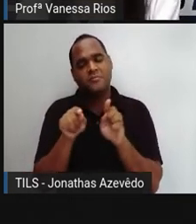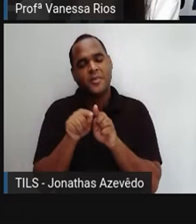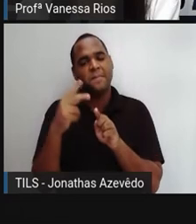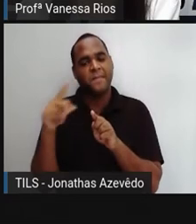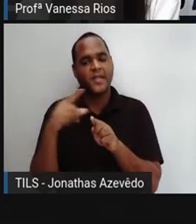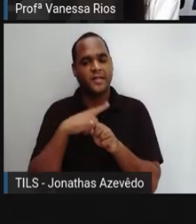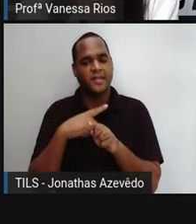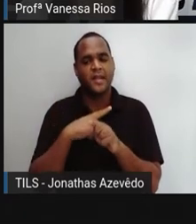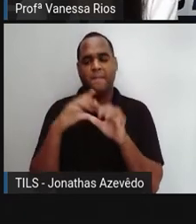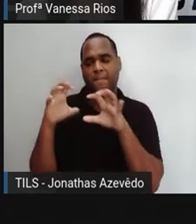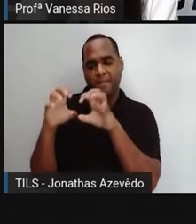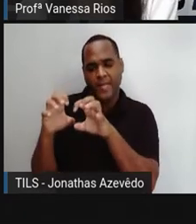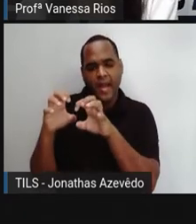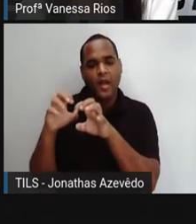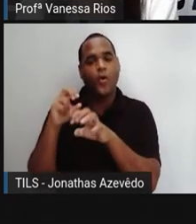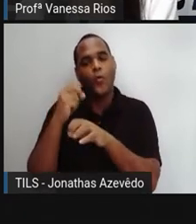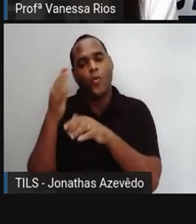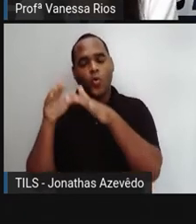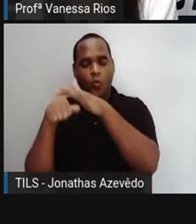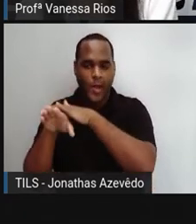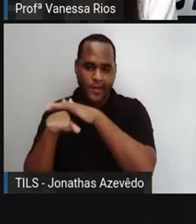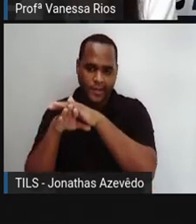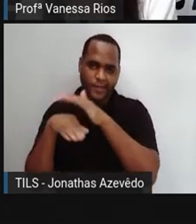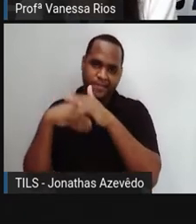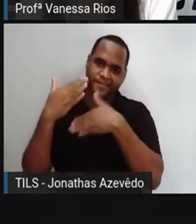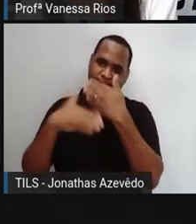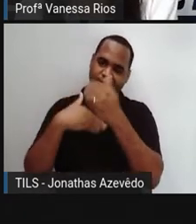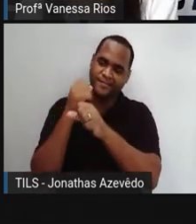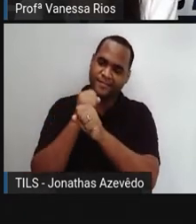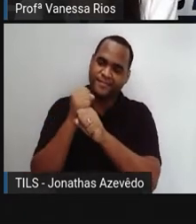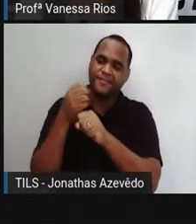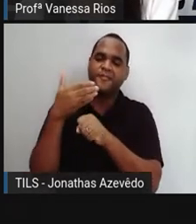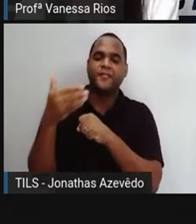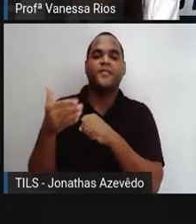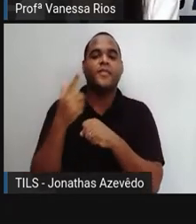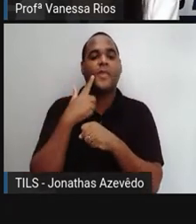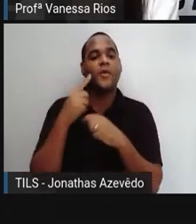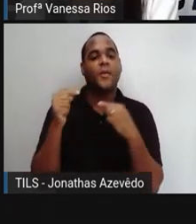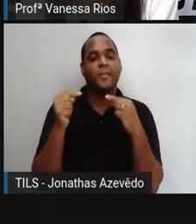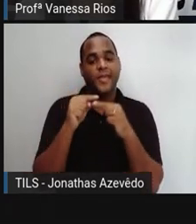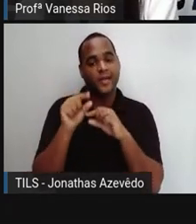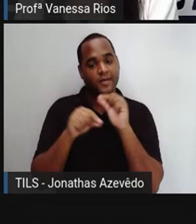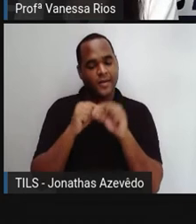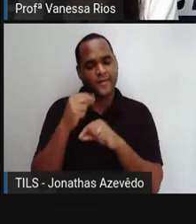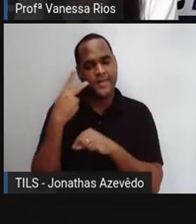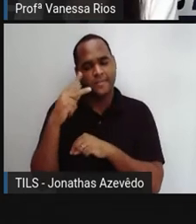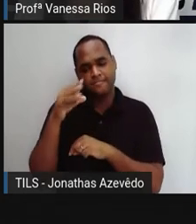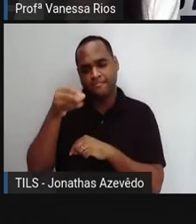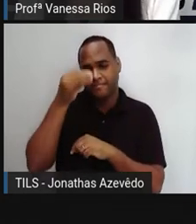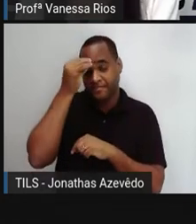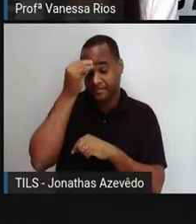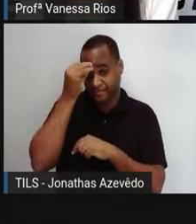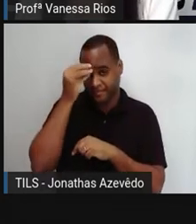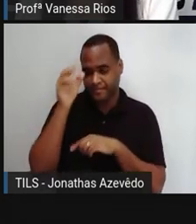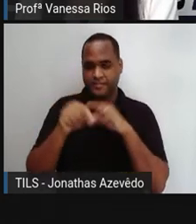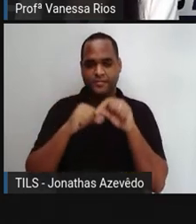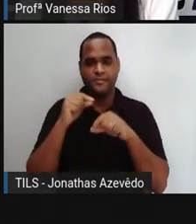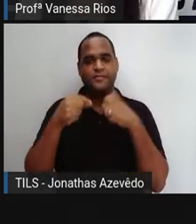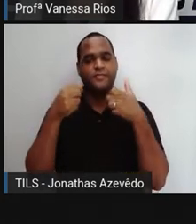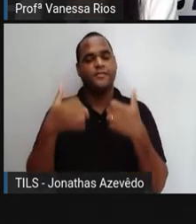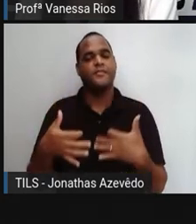momento congelado e guardado para todos sempre. Então, é uma forma de registrar. Lembrando aí que as